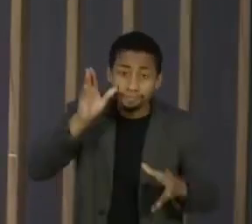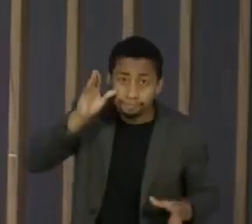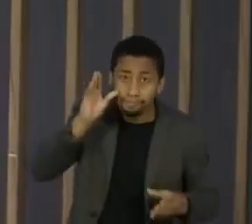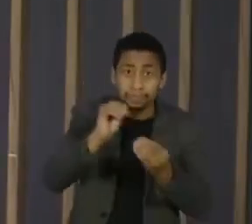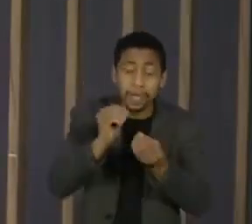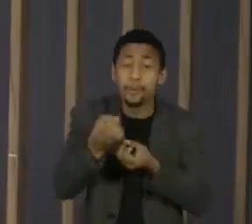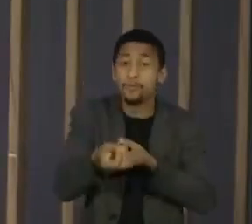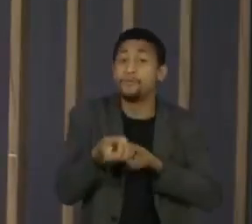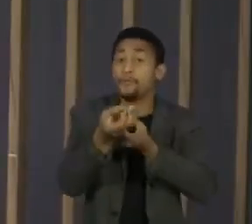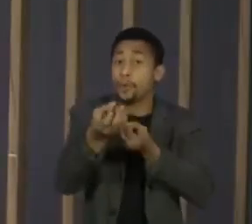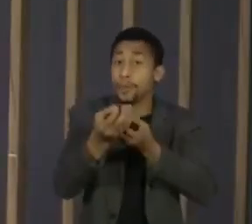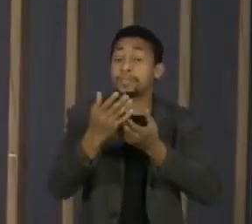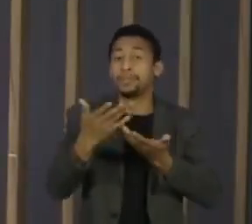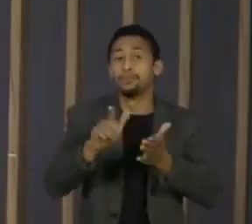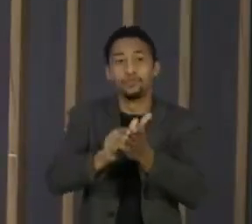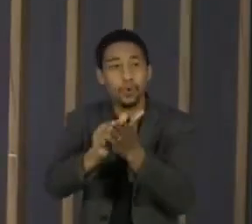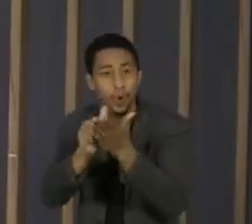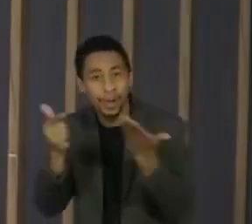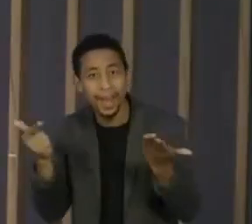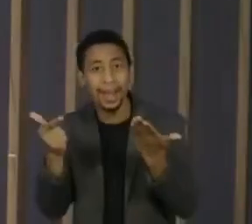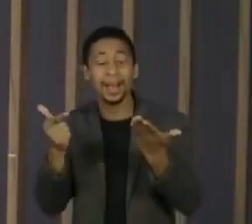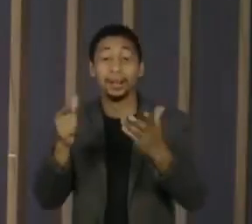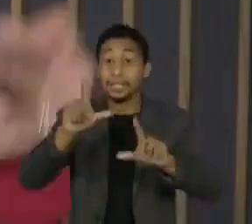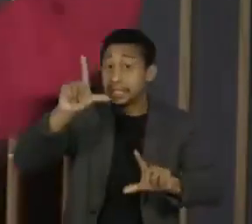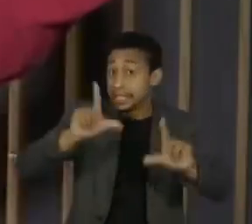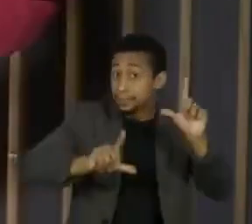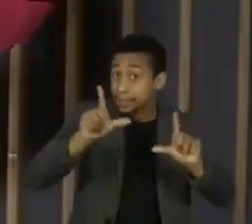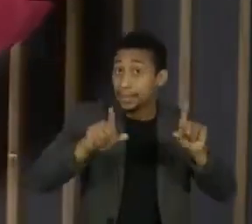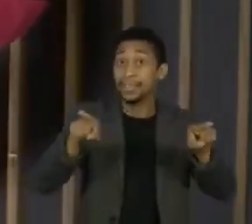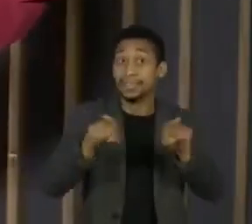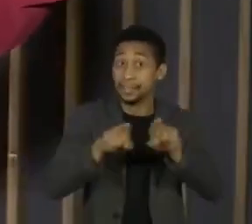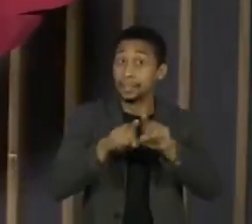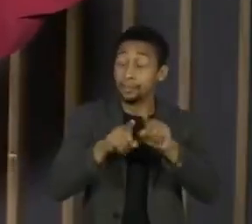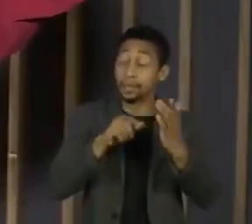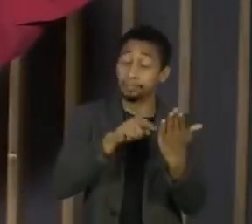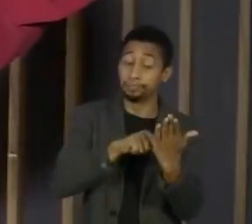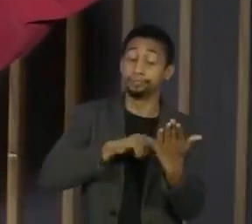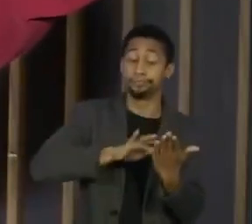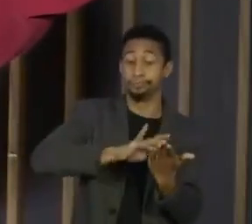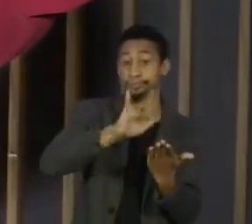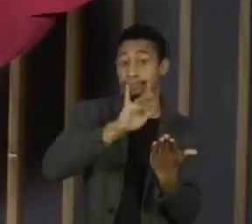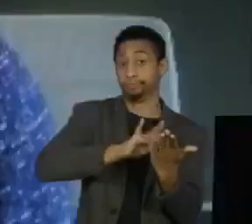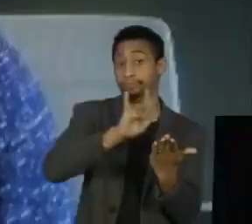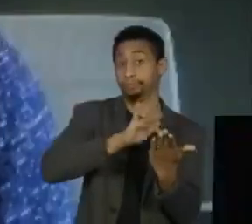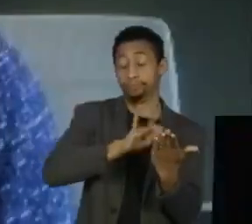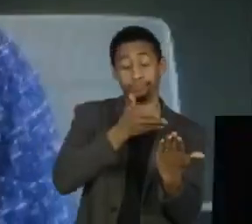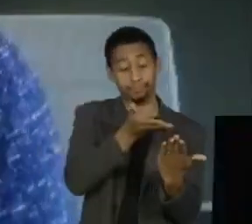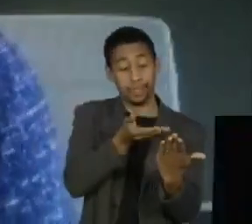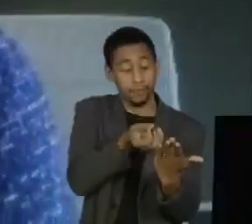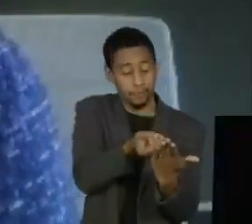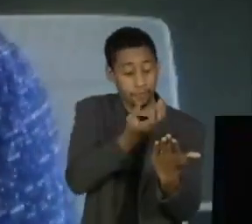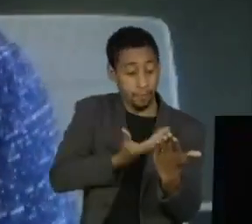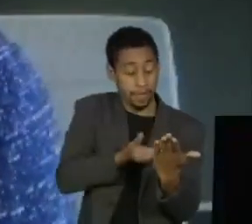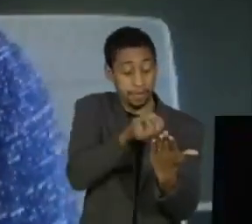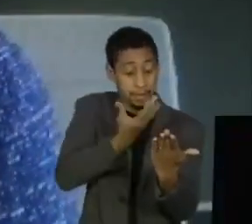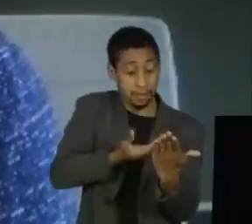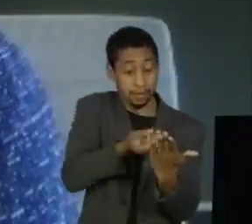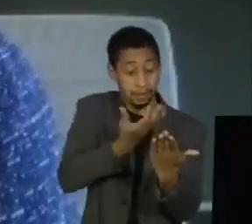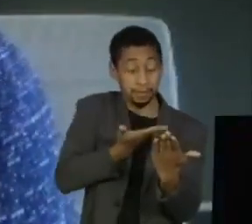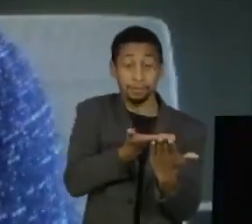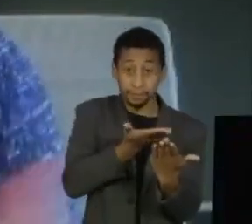notícias que chegam pelos jornais, pela TV e pela tela do celular. Com a